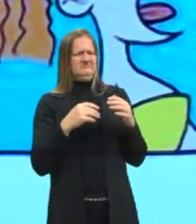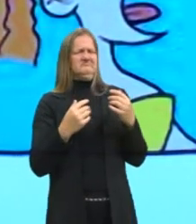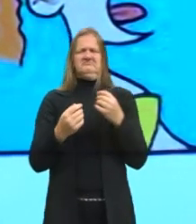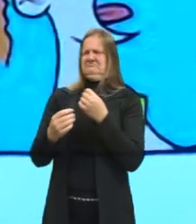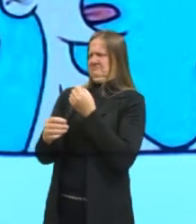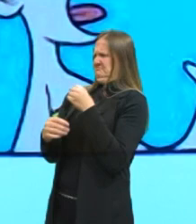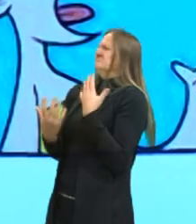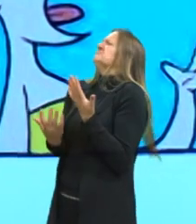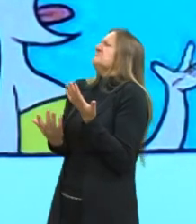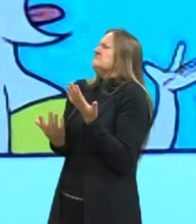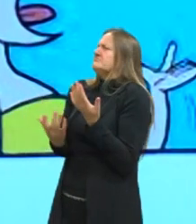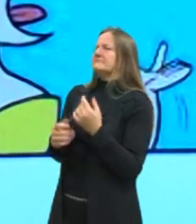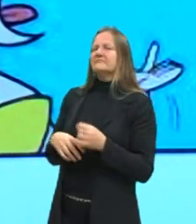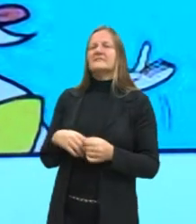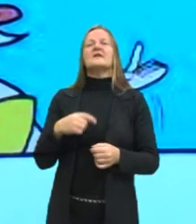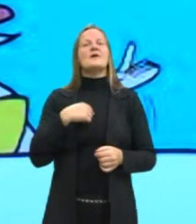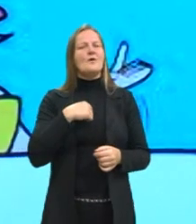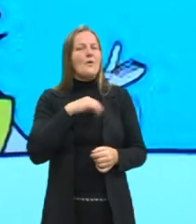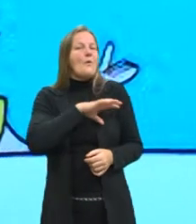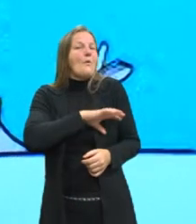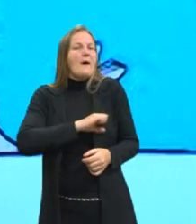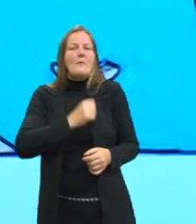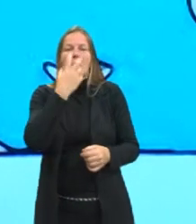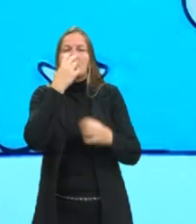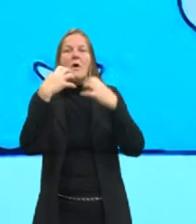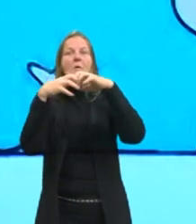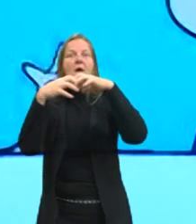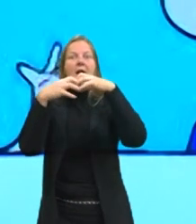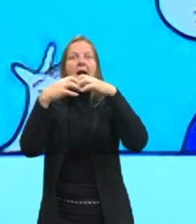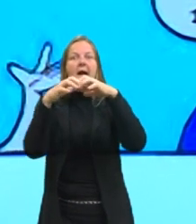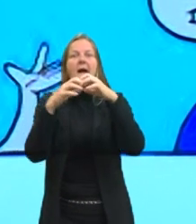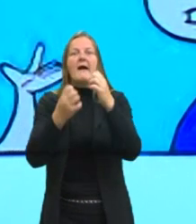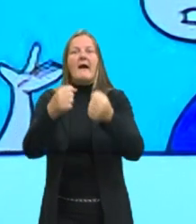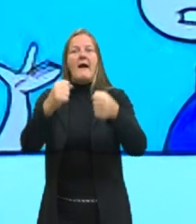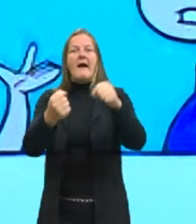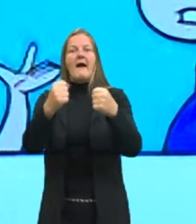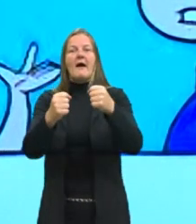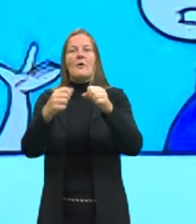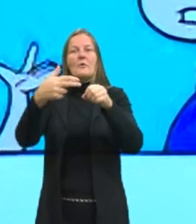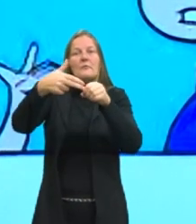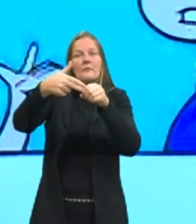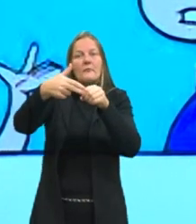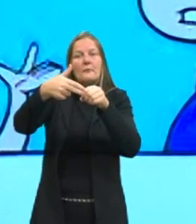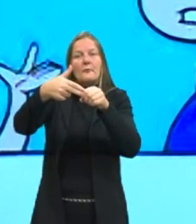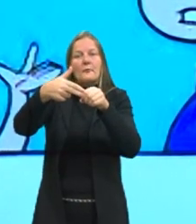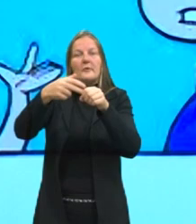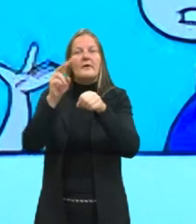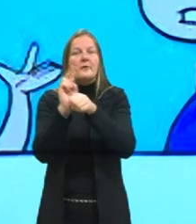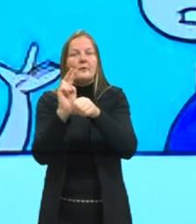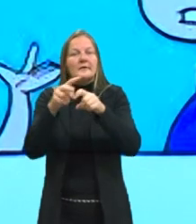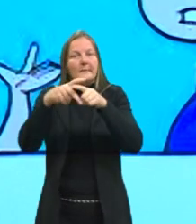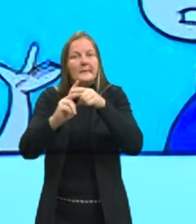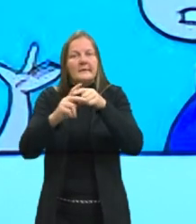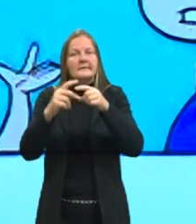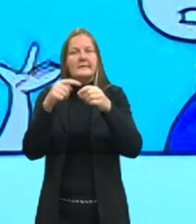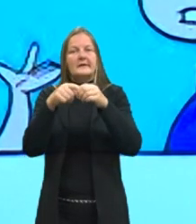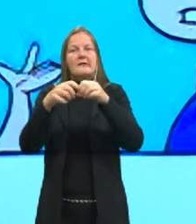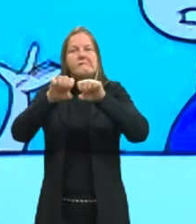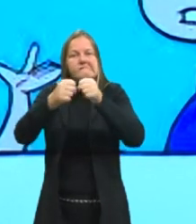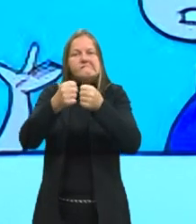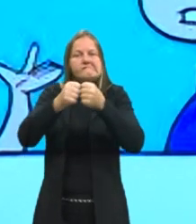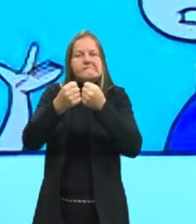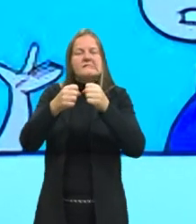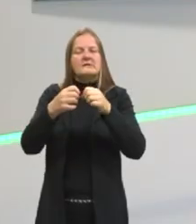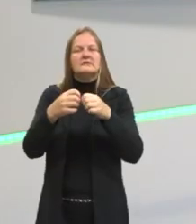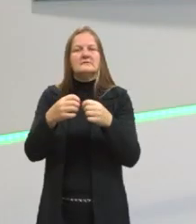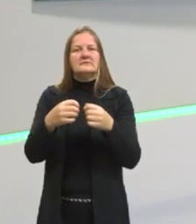irritada, diz O amor é como o motor do carro, Armando. Se não trocar o óleo e não cuidar da mecânica, uma hora ele não funciona